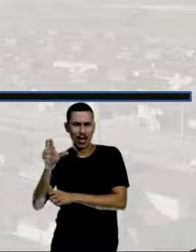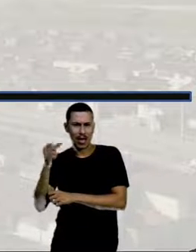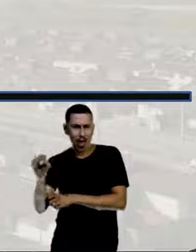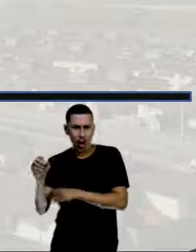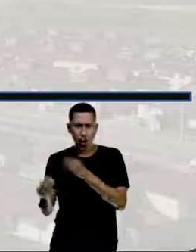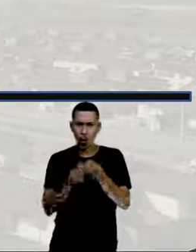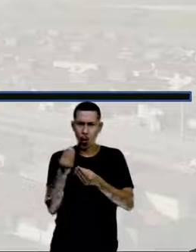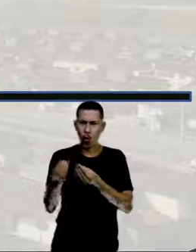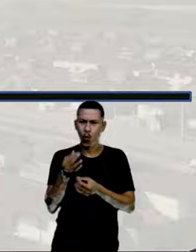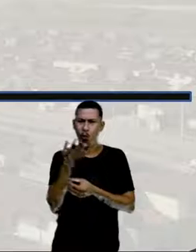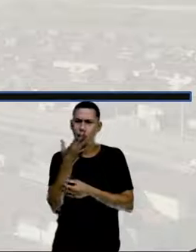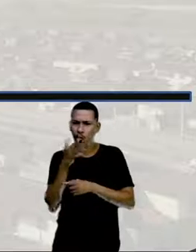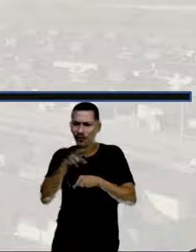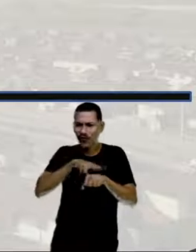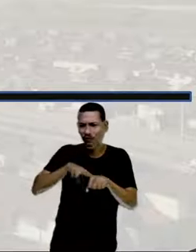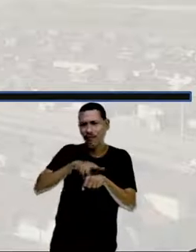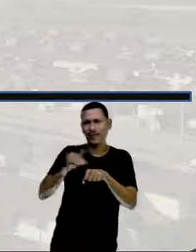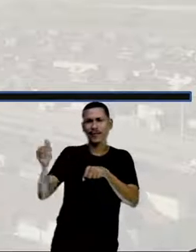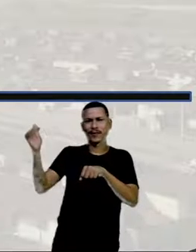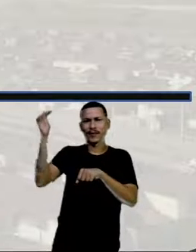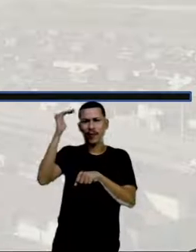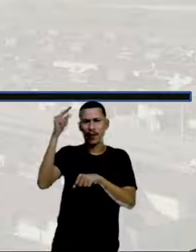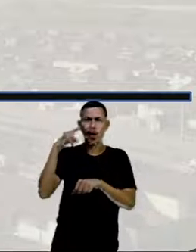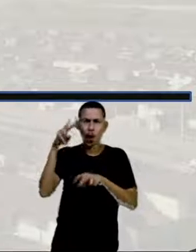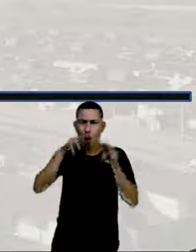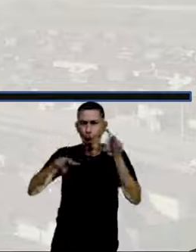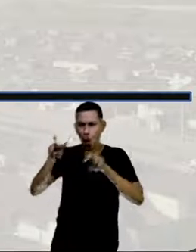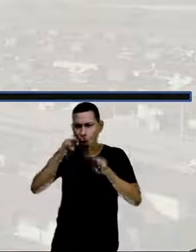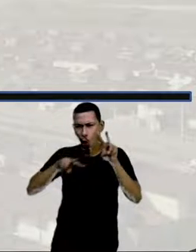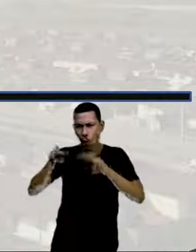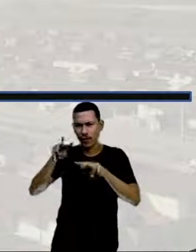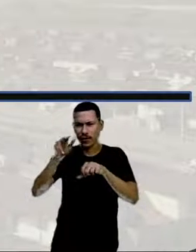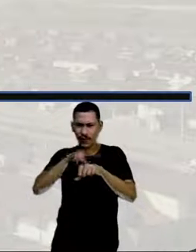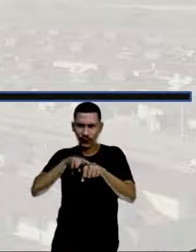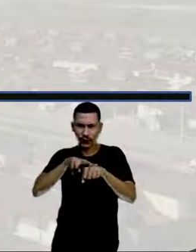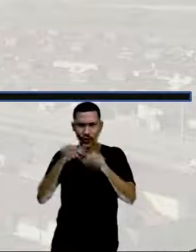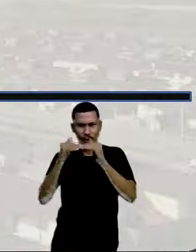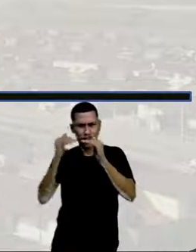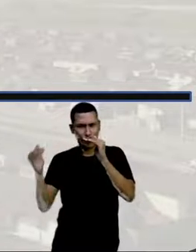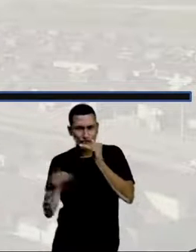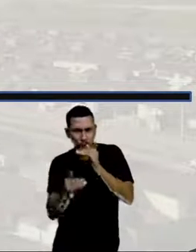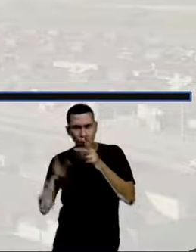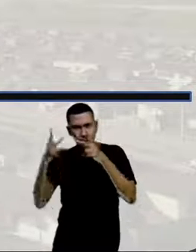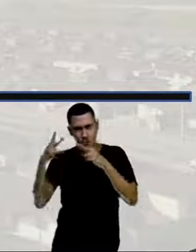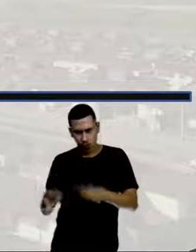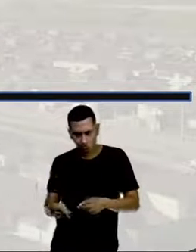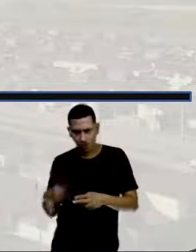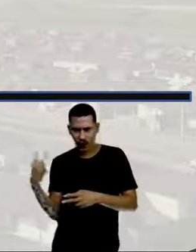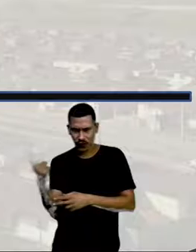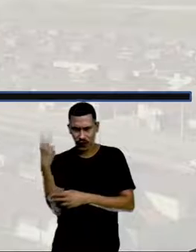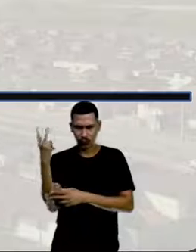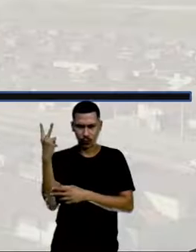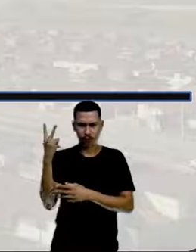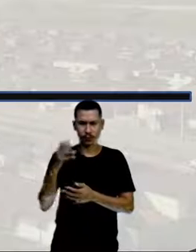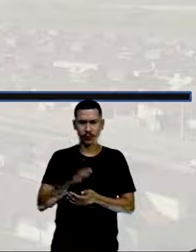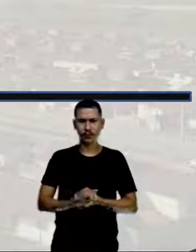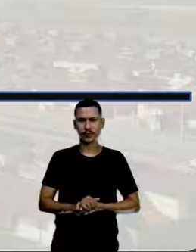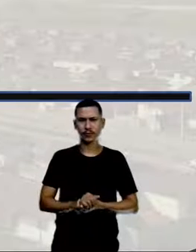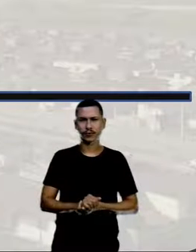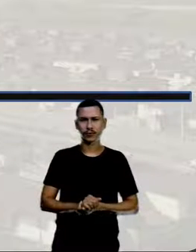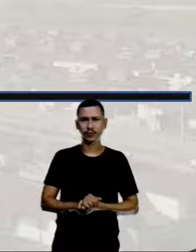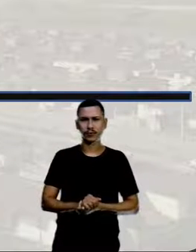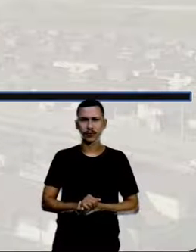são o verde daqui de cima e o verde daqui de baixo, eles são correspondentes, eles têm o mesmo valor, são